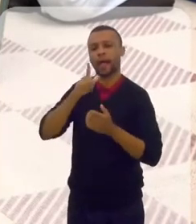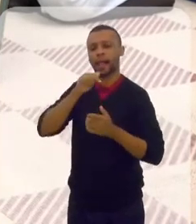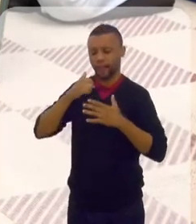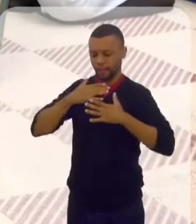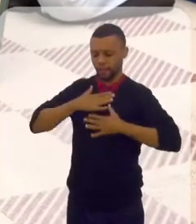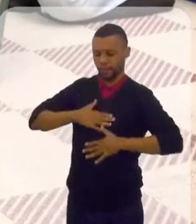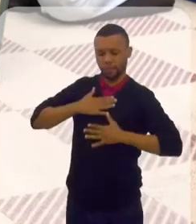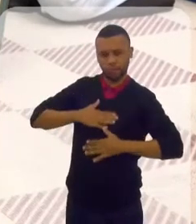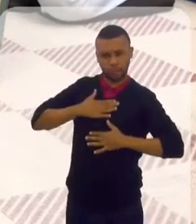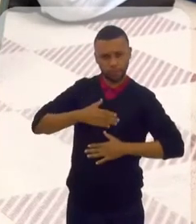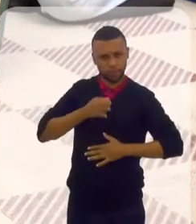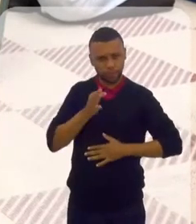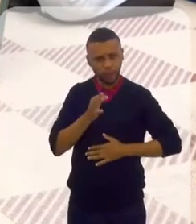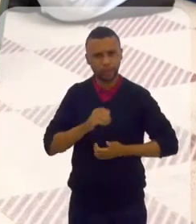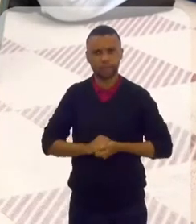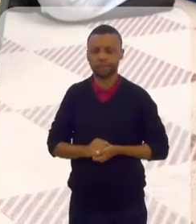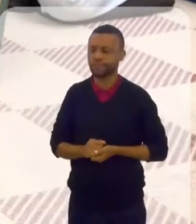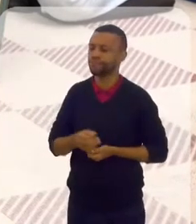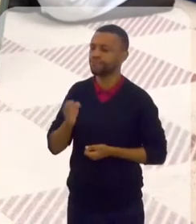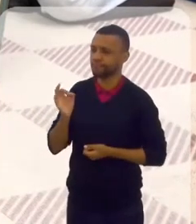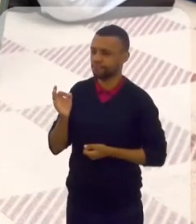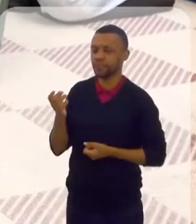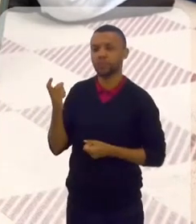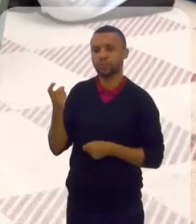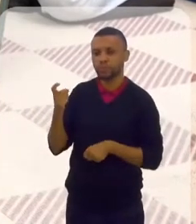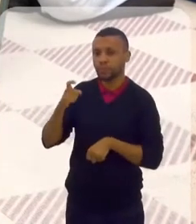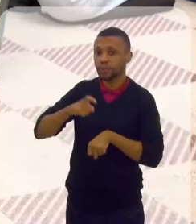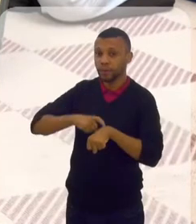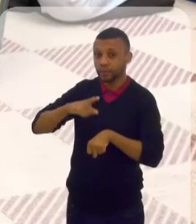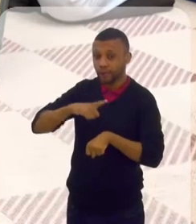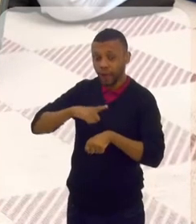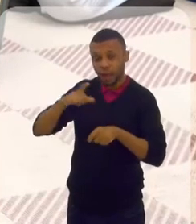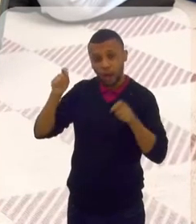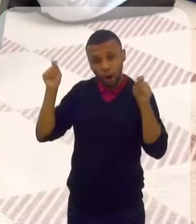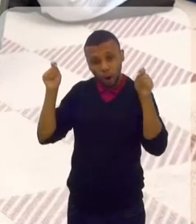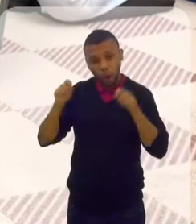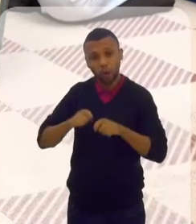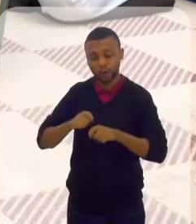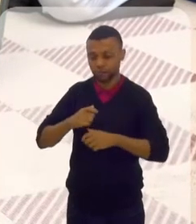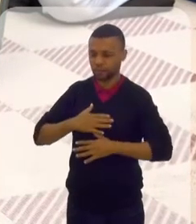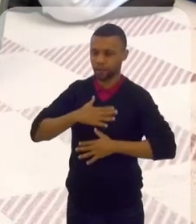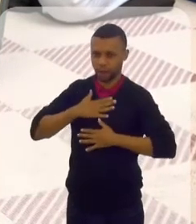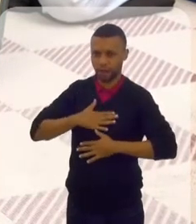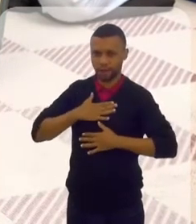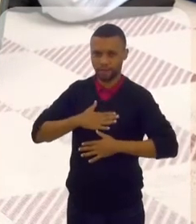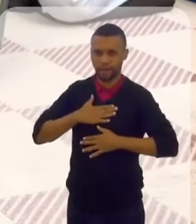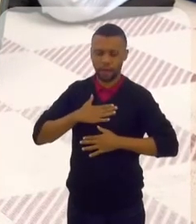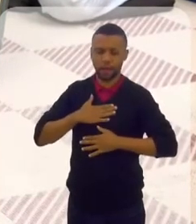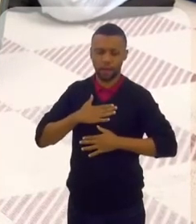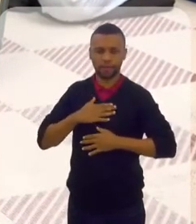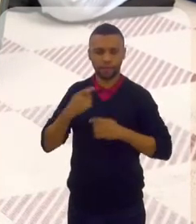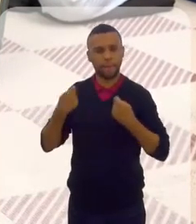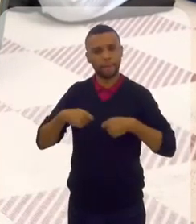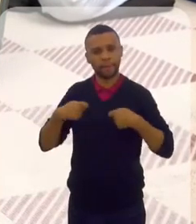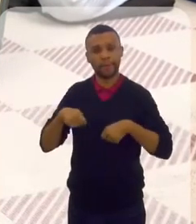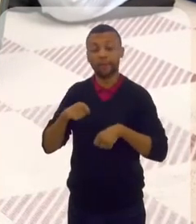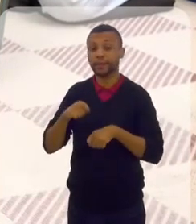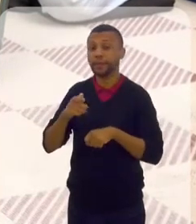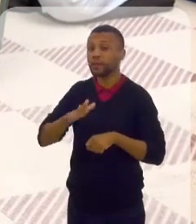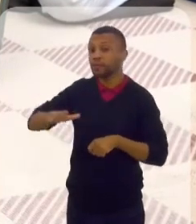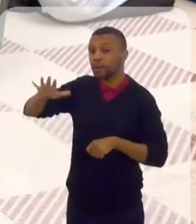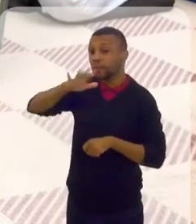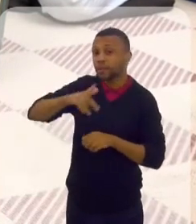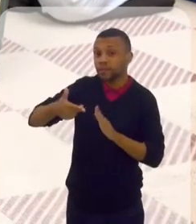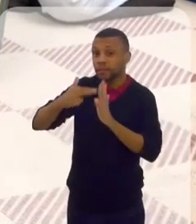isso? Exatamente. Sim. Quando tiver condições de lavar o corpo, tem que lavar. Certo. Isso. Geralmente, de